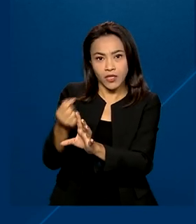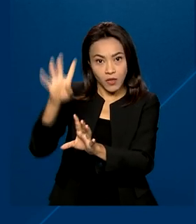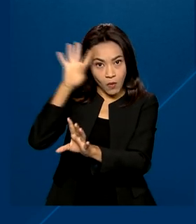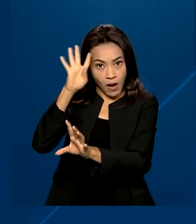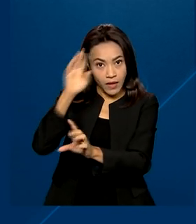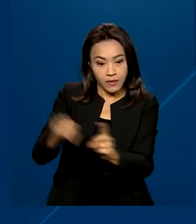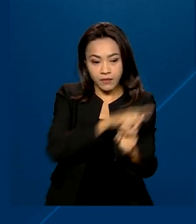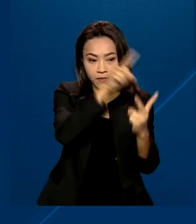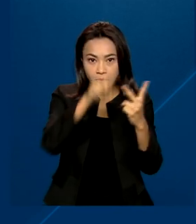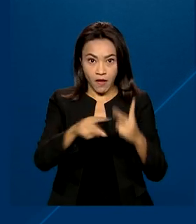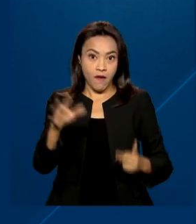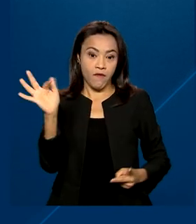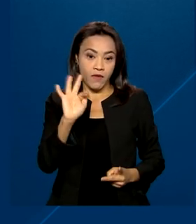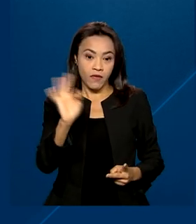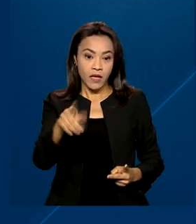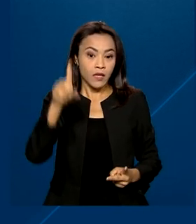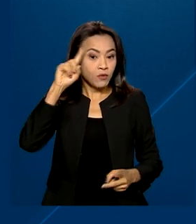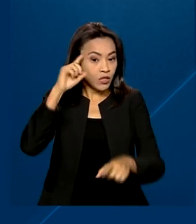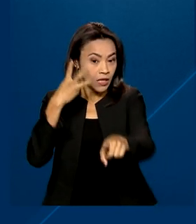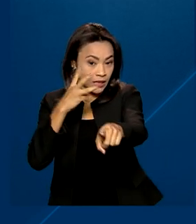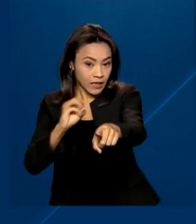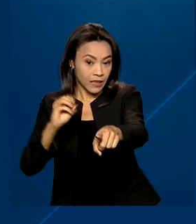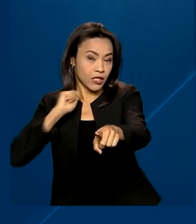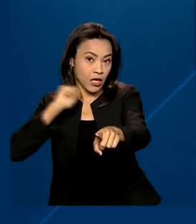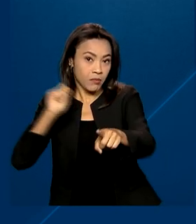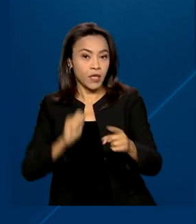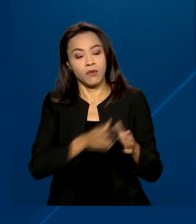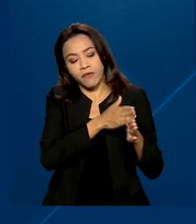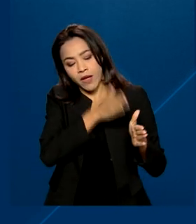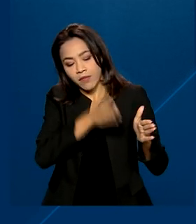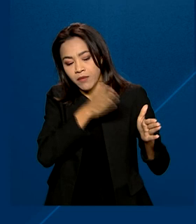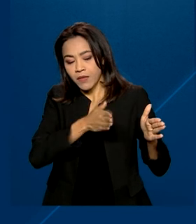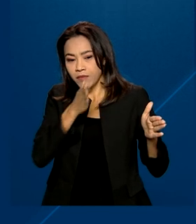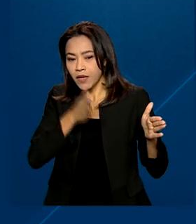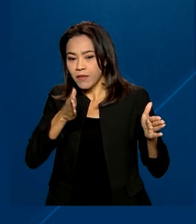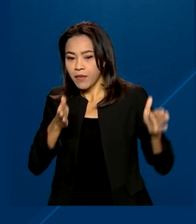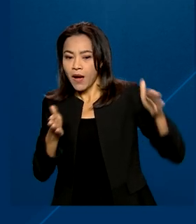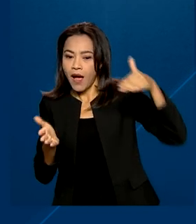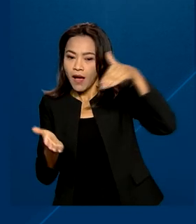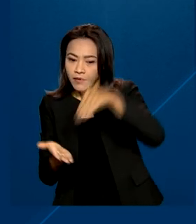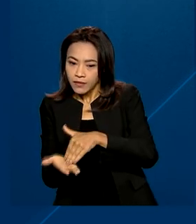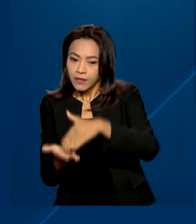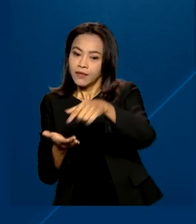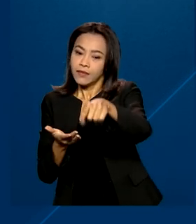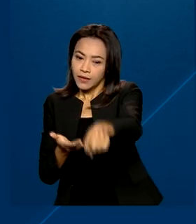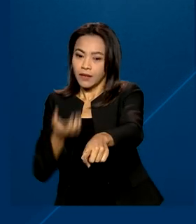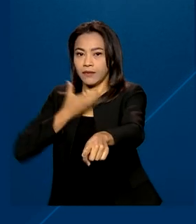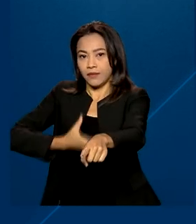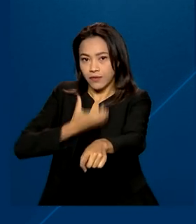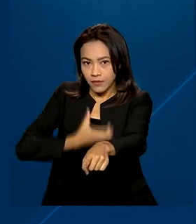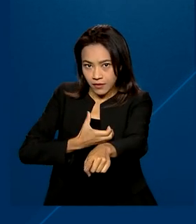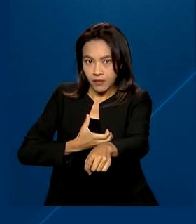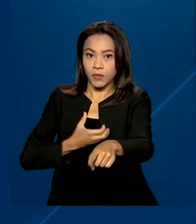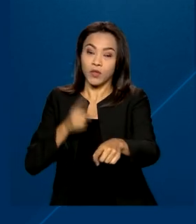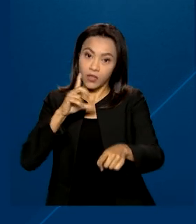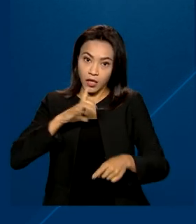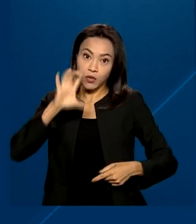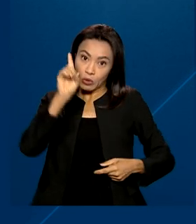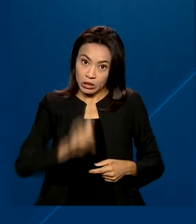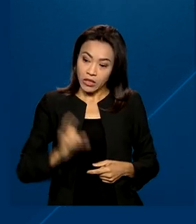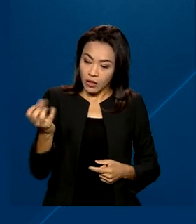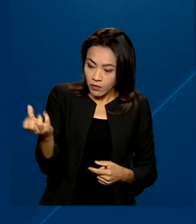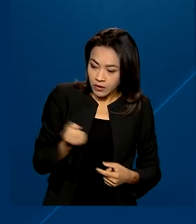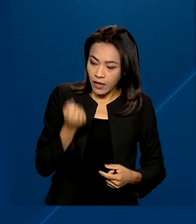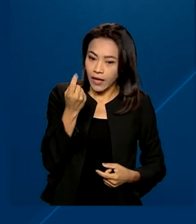fevereiro recebem no dia 30 de abril. E assim sucessivamente até os aniversariantes de dezembro, com direito ao